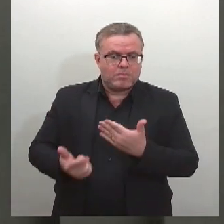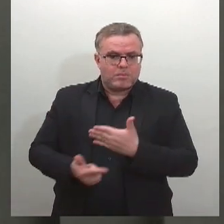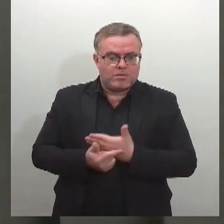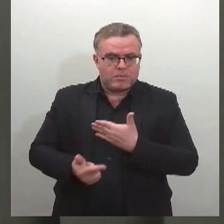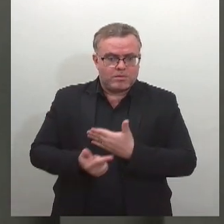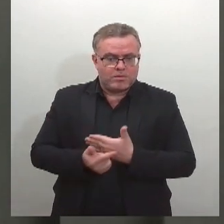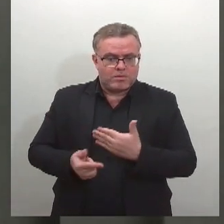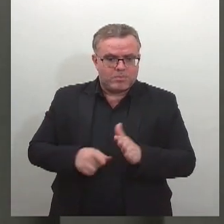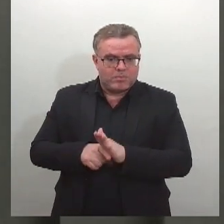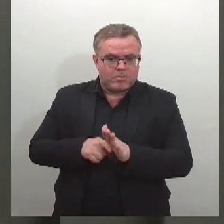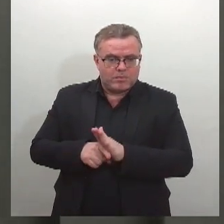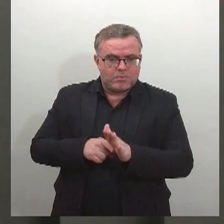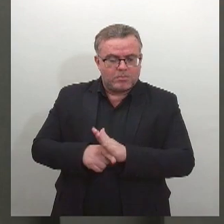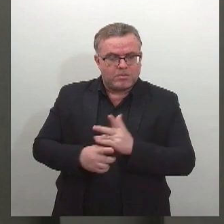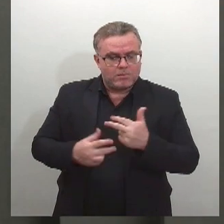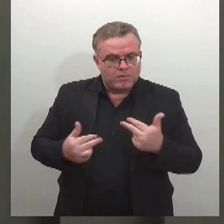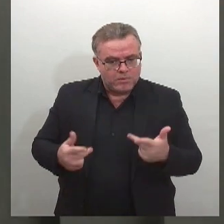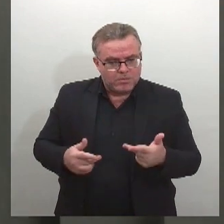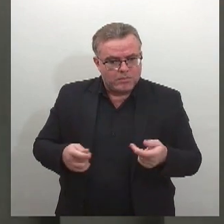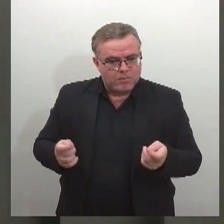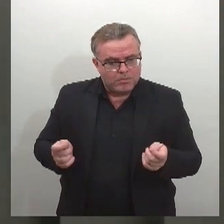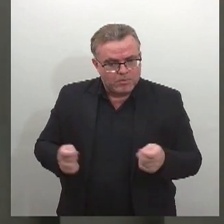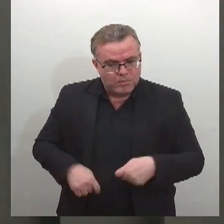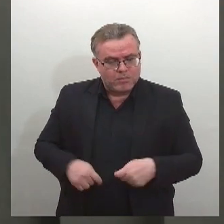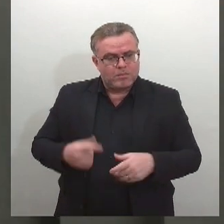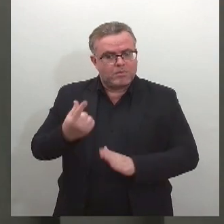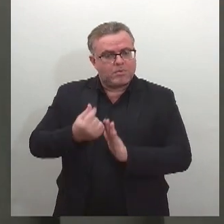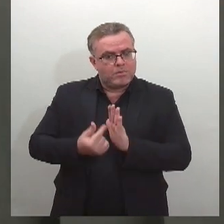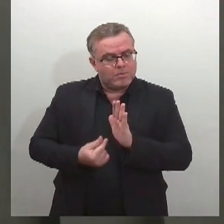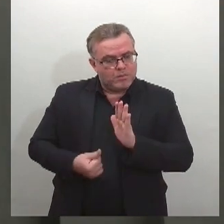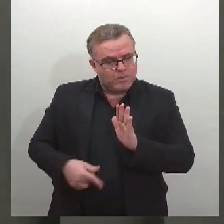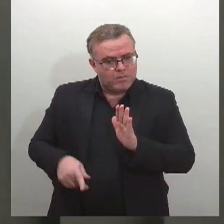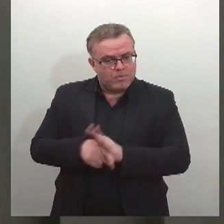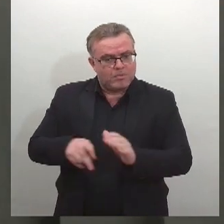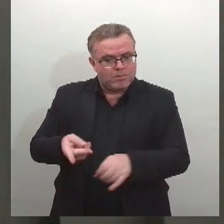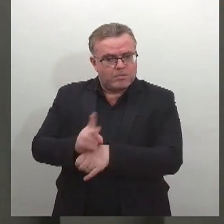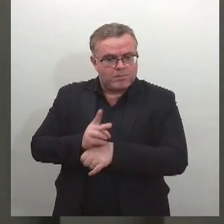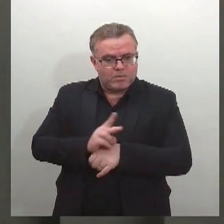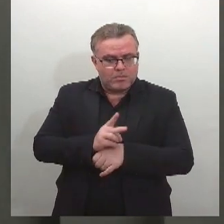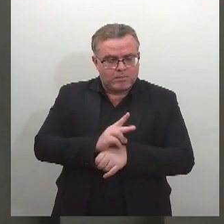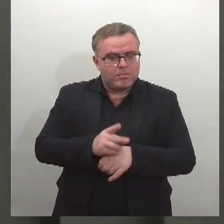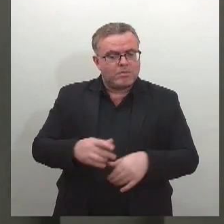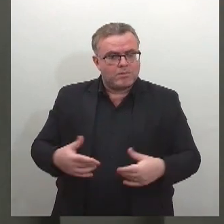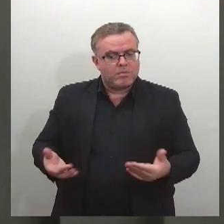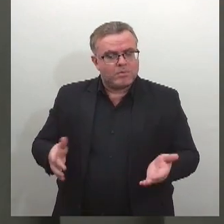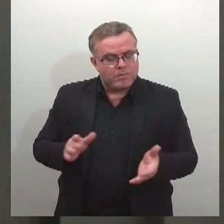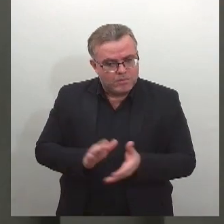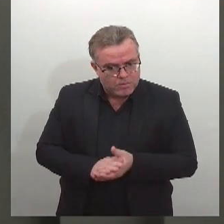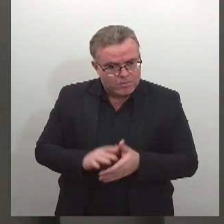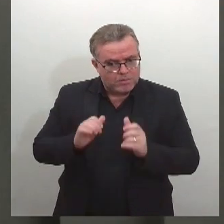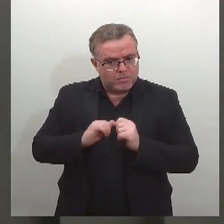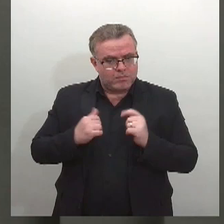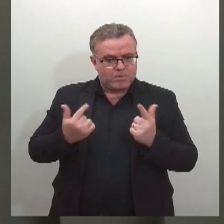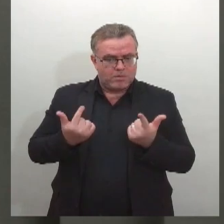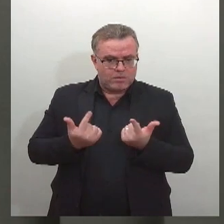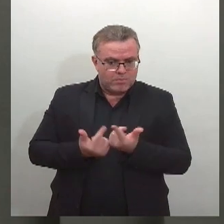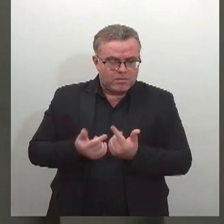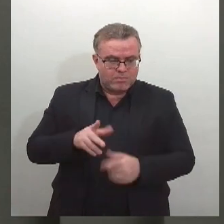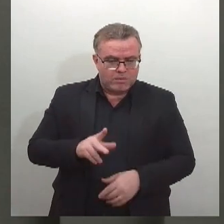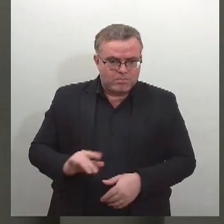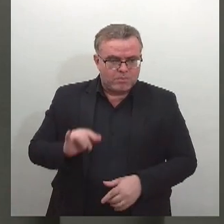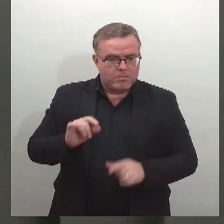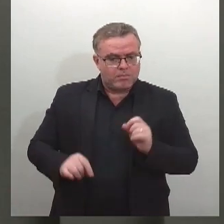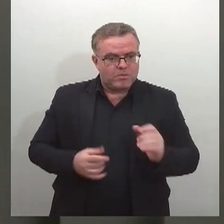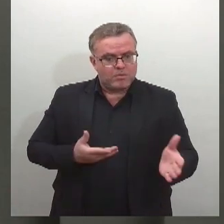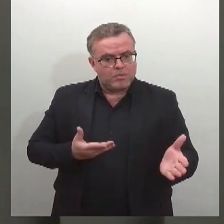consultor legislativo e consultor de orçamento e fiscalização financeira. A Assembleia Legislativa de Sergipe aprovou o